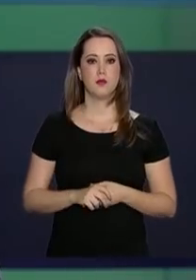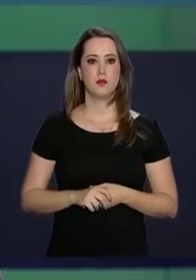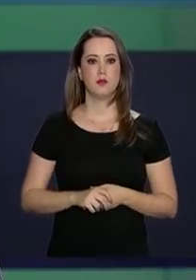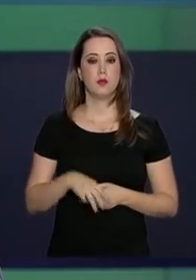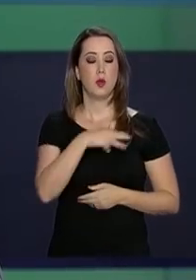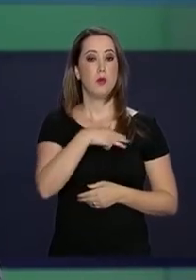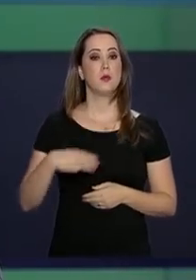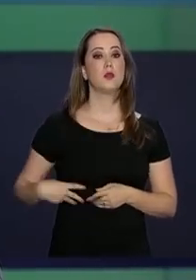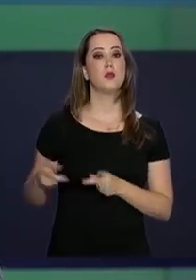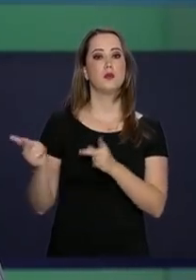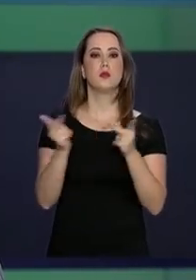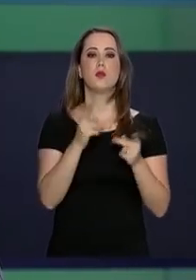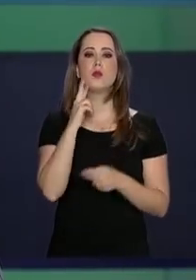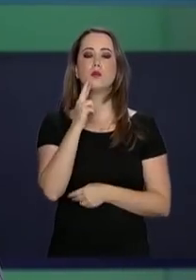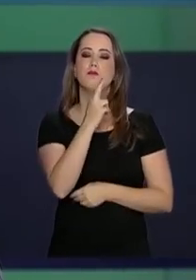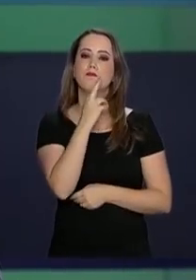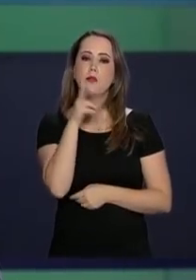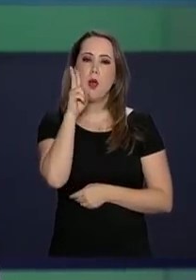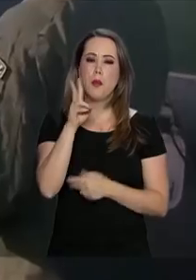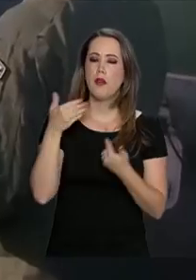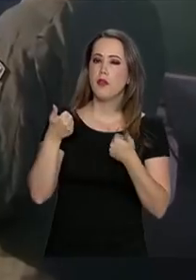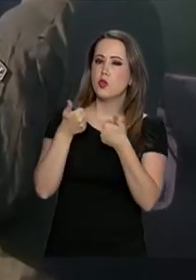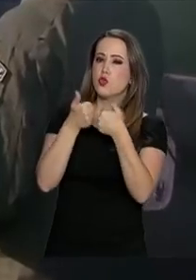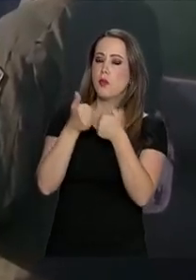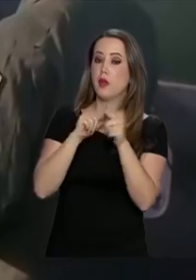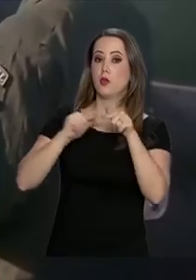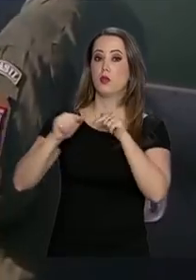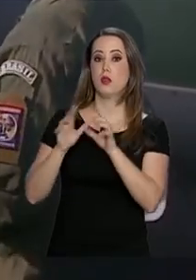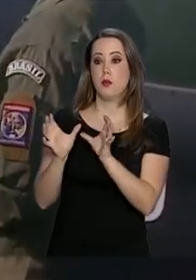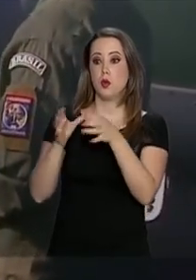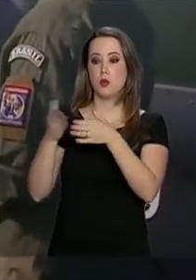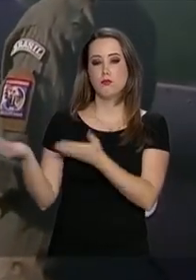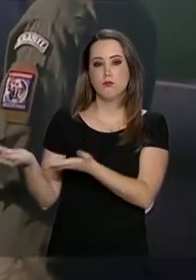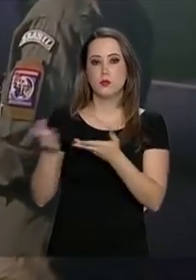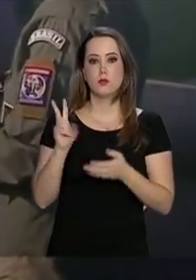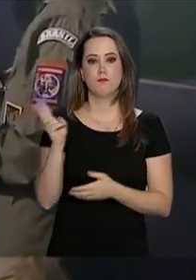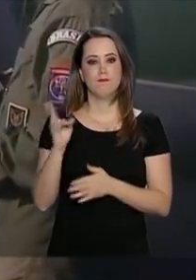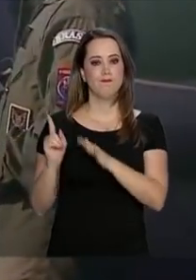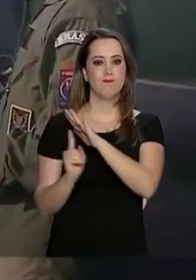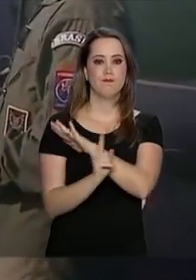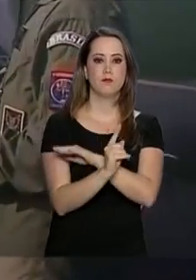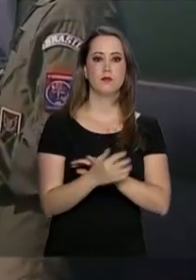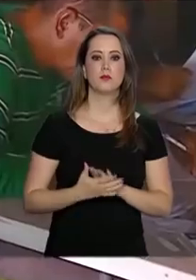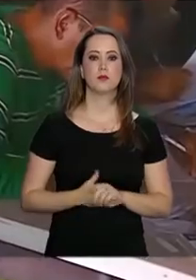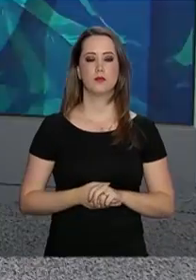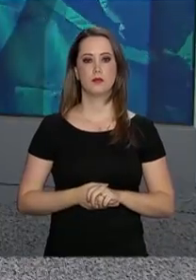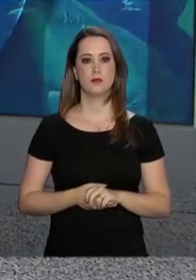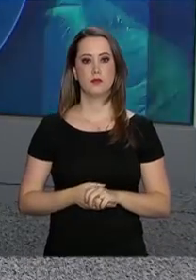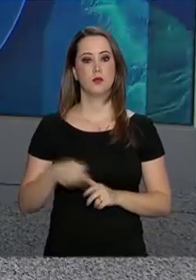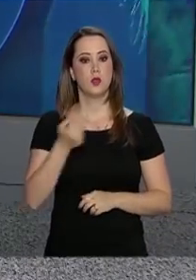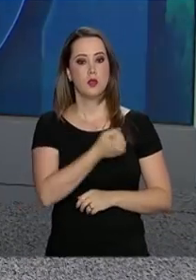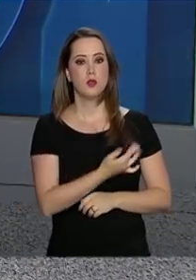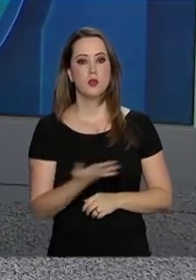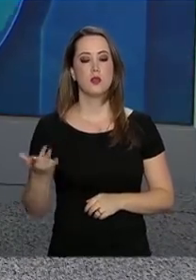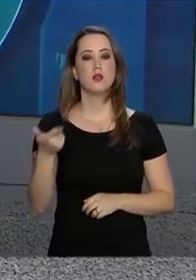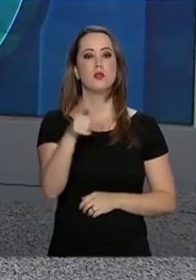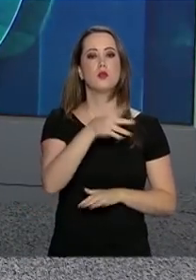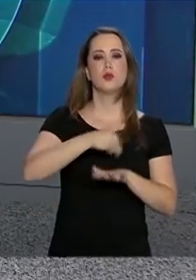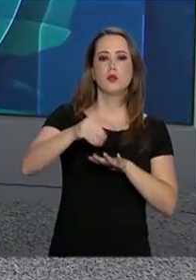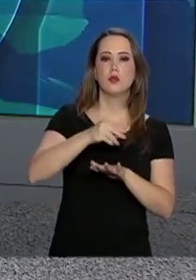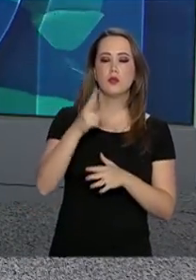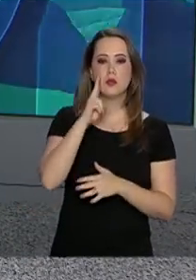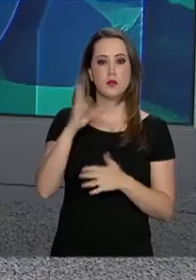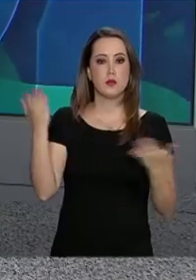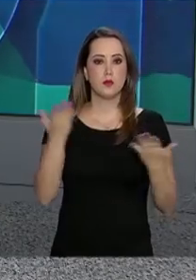Ministros visitam o Roraima para acompanhar trabalho das equipes que recebem os imigrantes venezuelanos. Essas e outras notícias